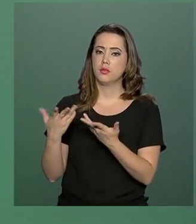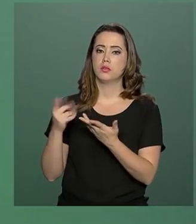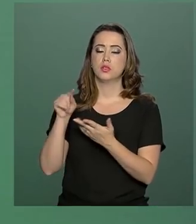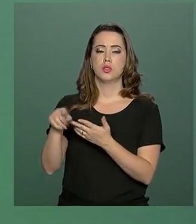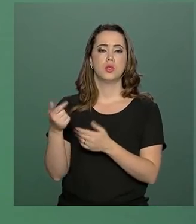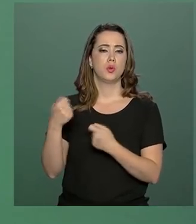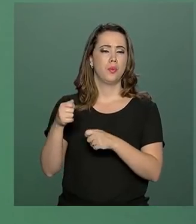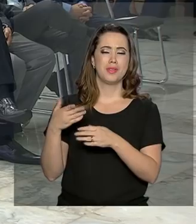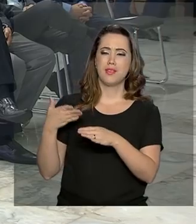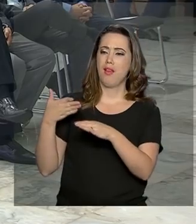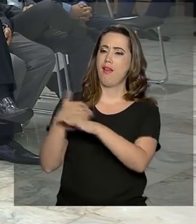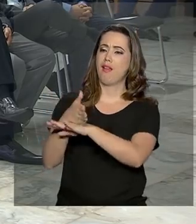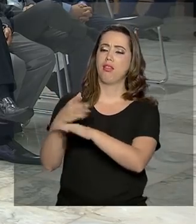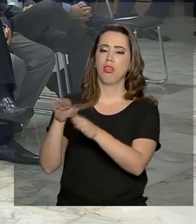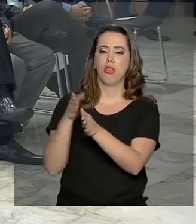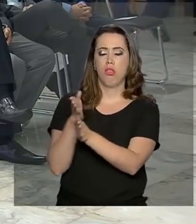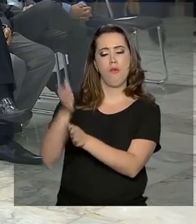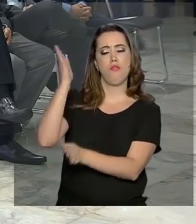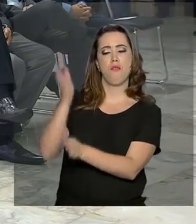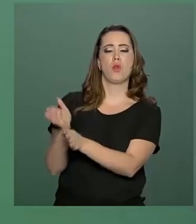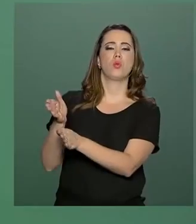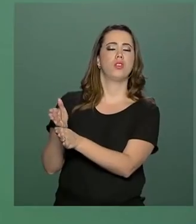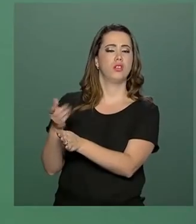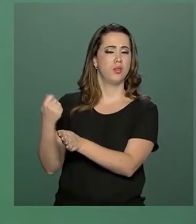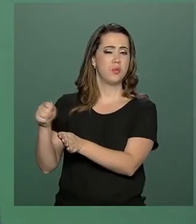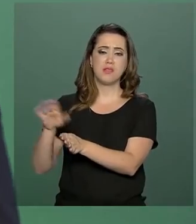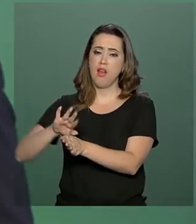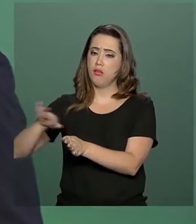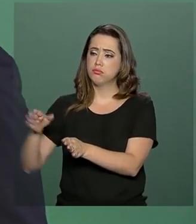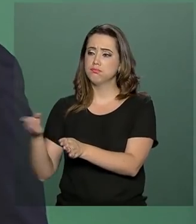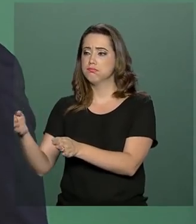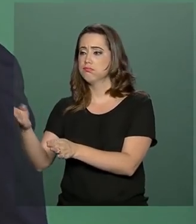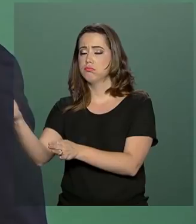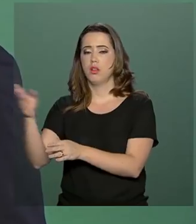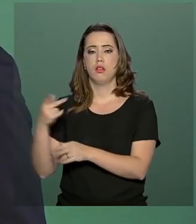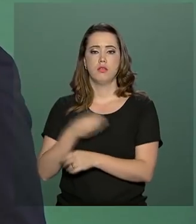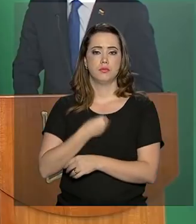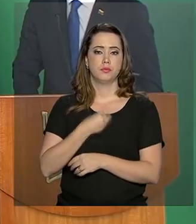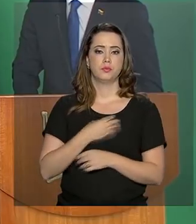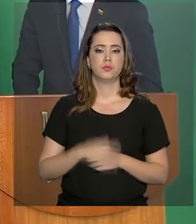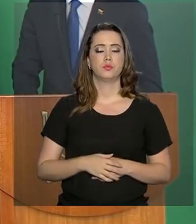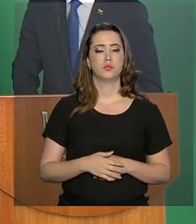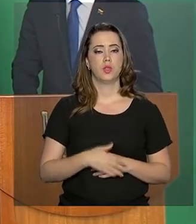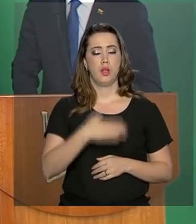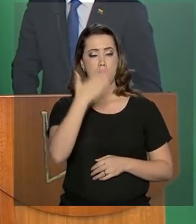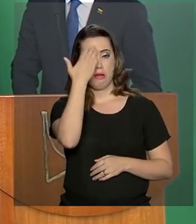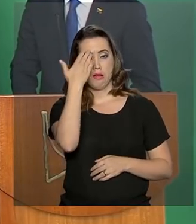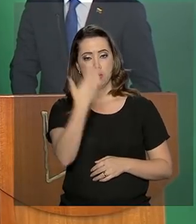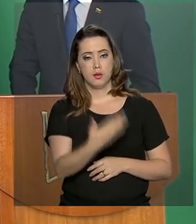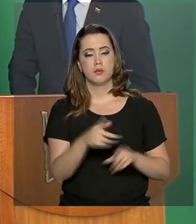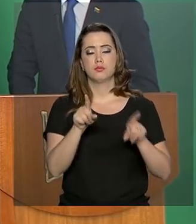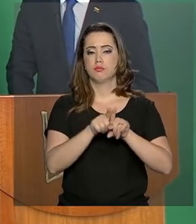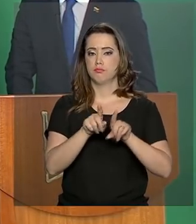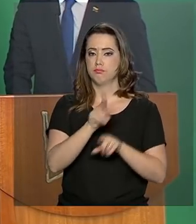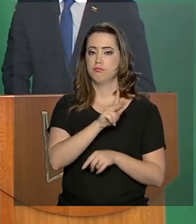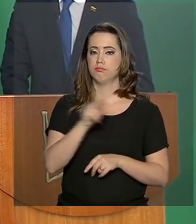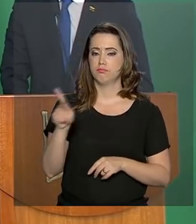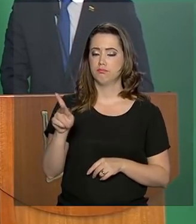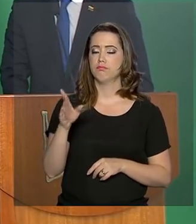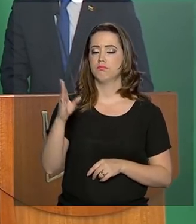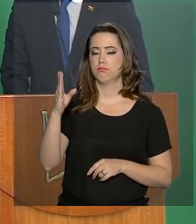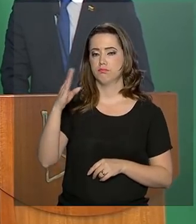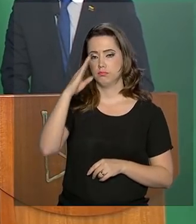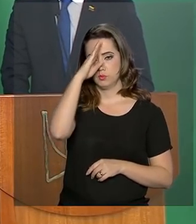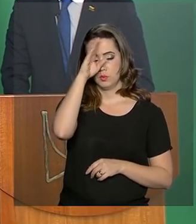trabalho, sem a necessidade de caminhar pela fronteira. Presidente, muitíssimas gracias por ter terminado vida